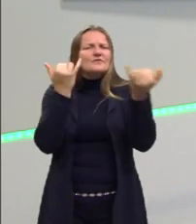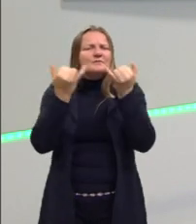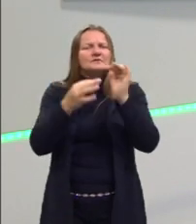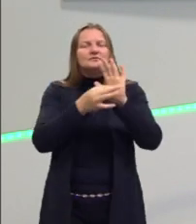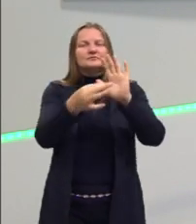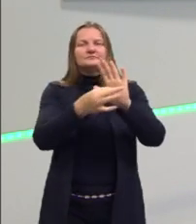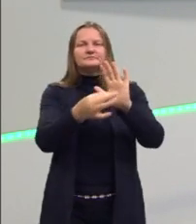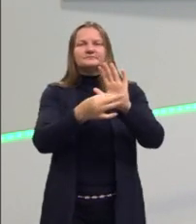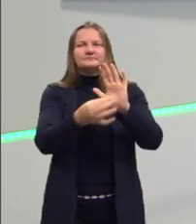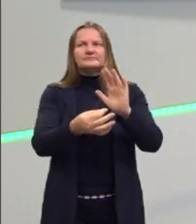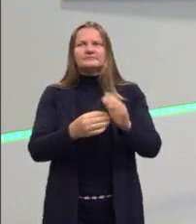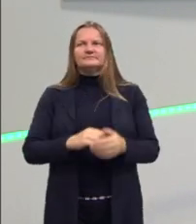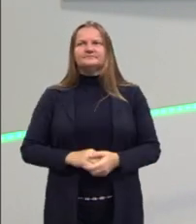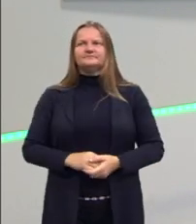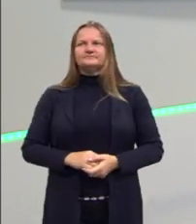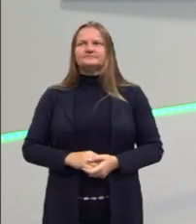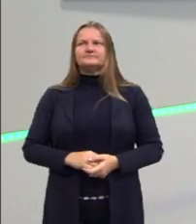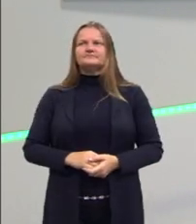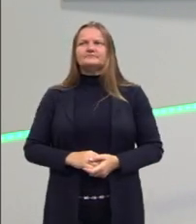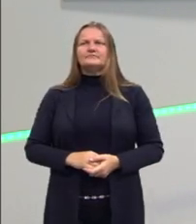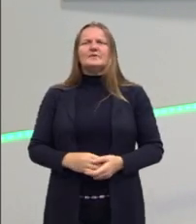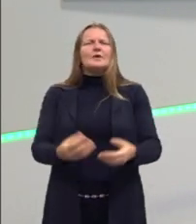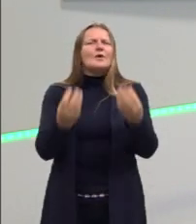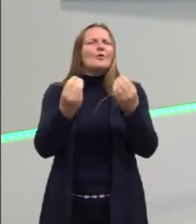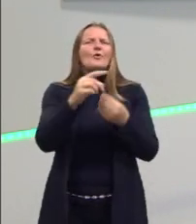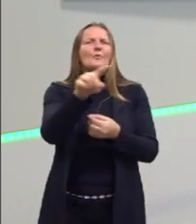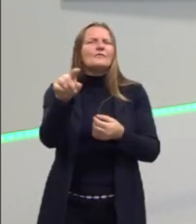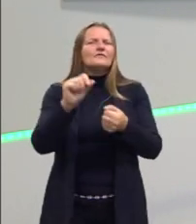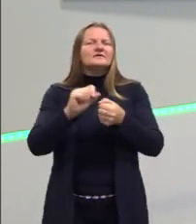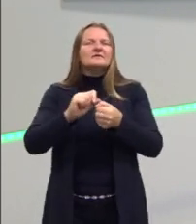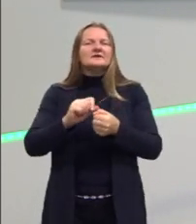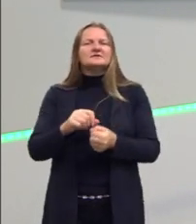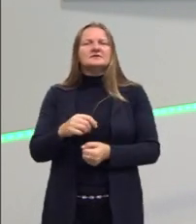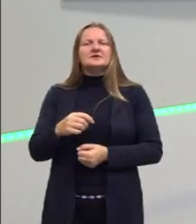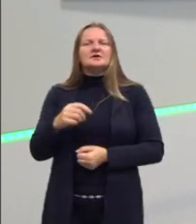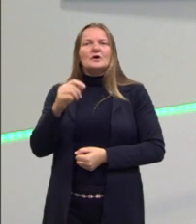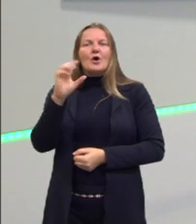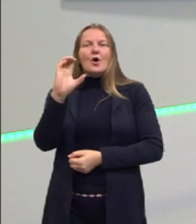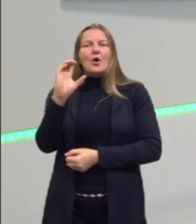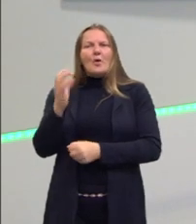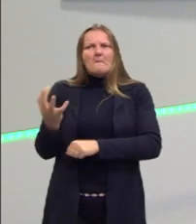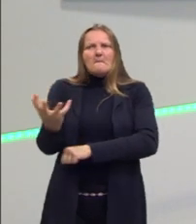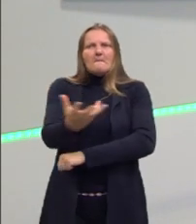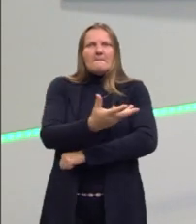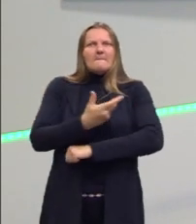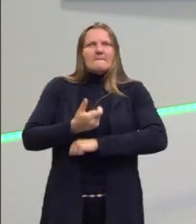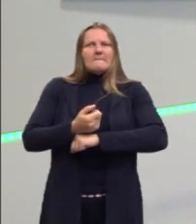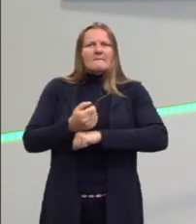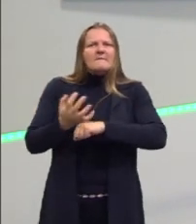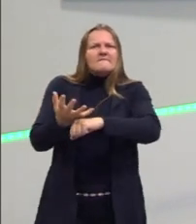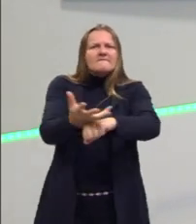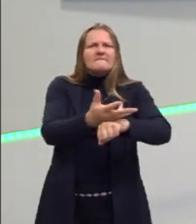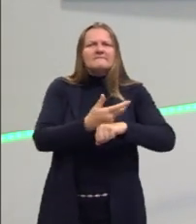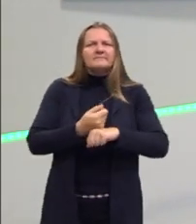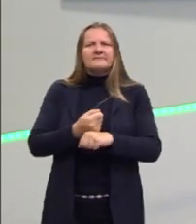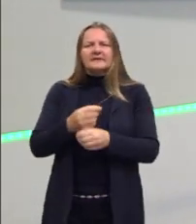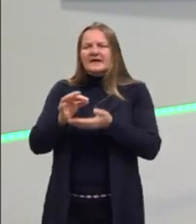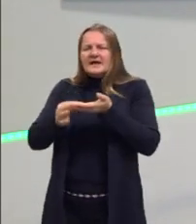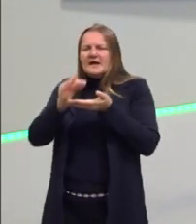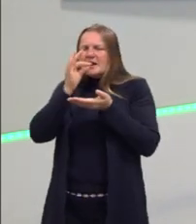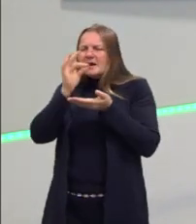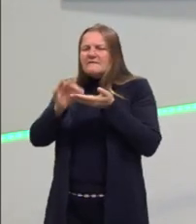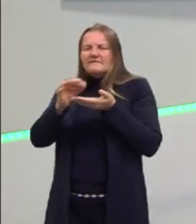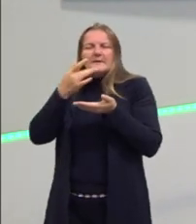argumentos. Como é que tu faz para convencer alguém de que café é bom?